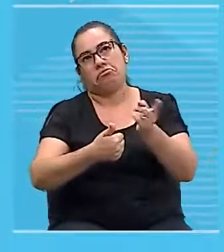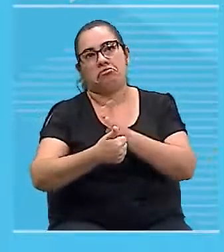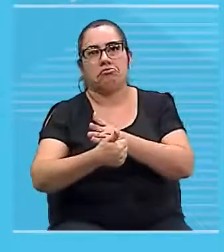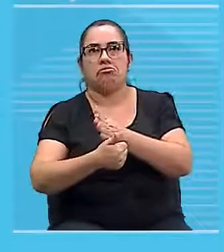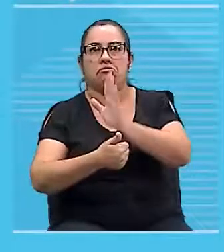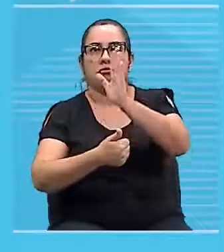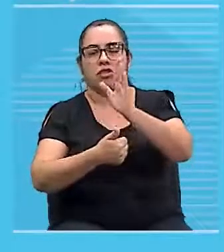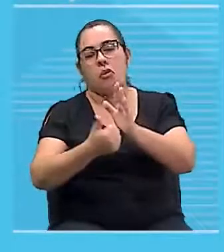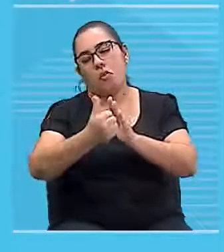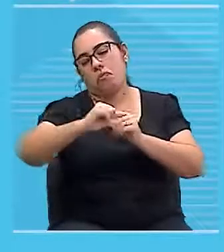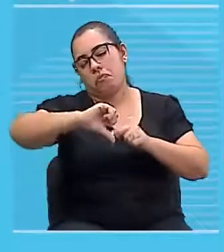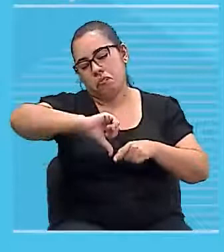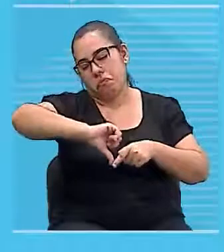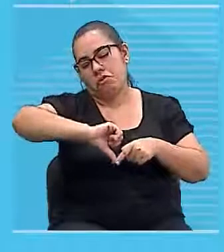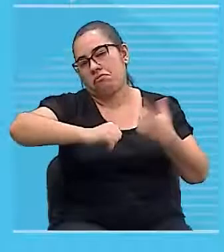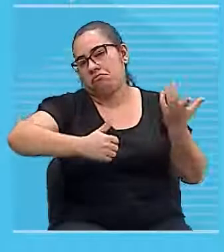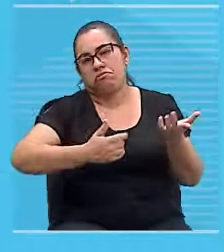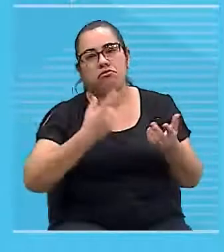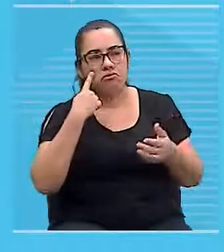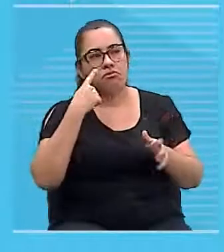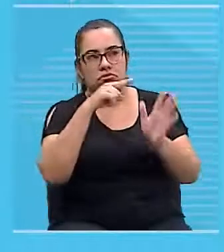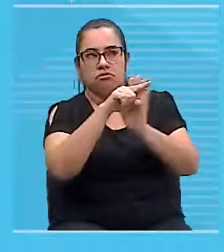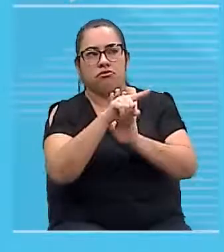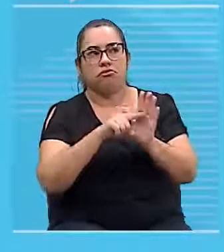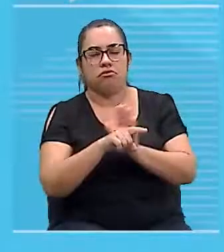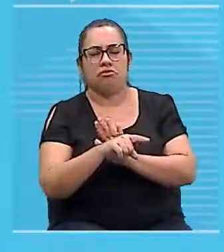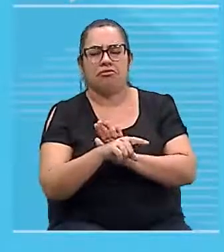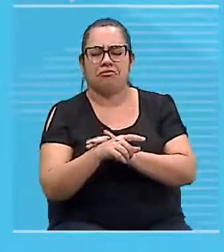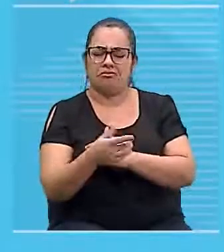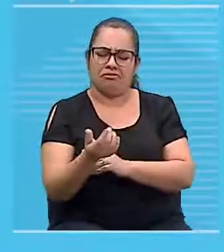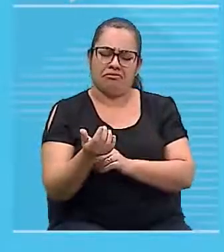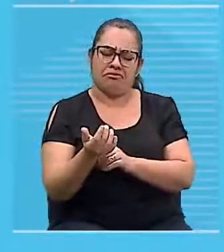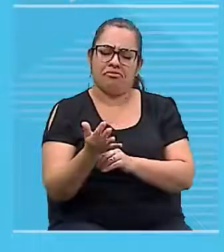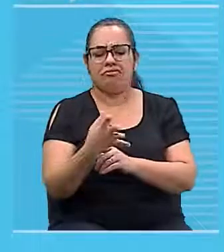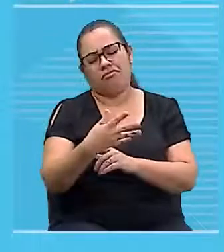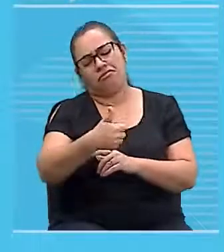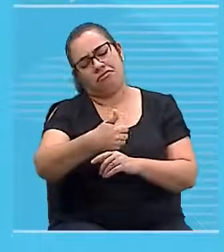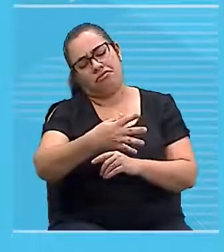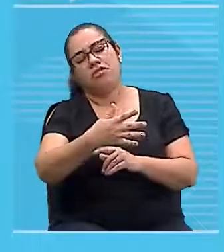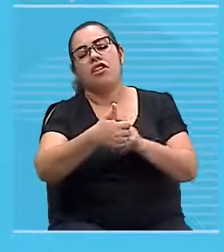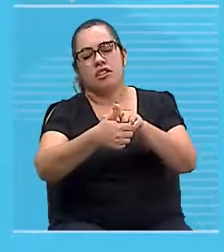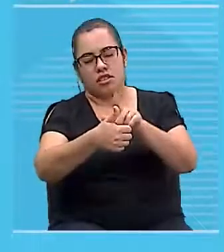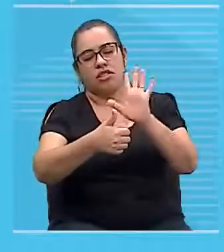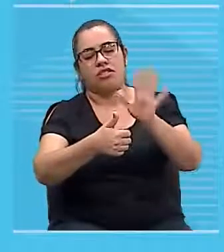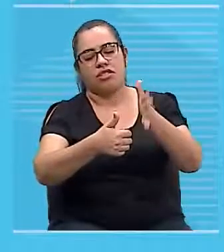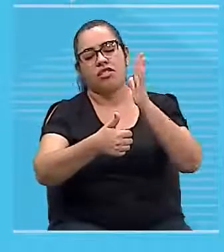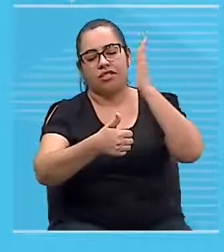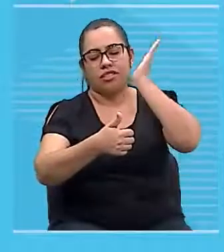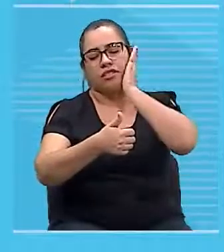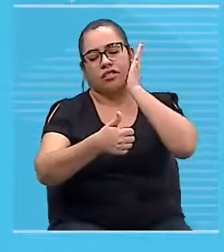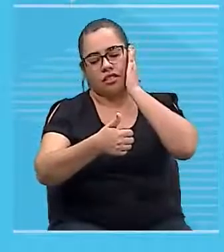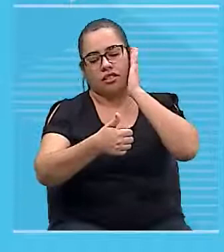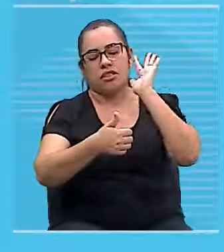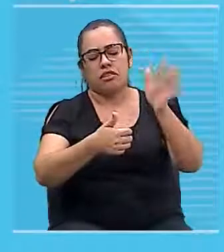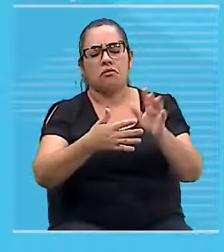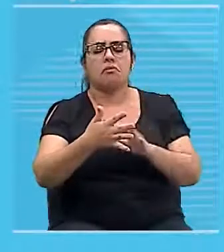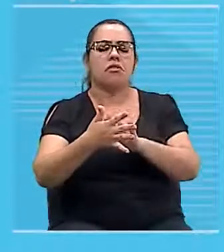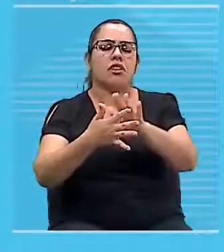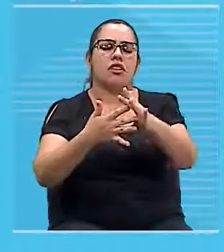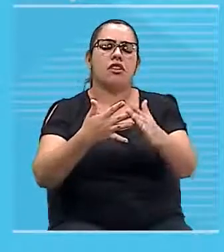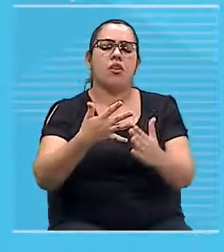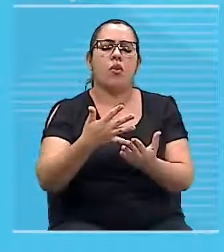Professor, e os outros dedos da minha mão direita? Eu vou utilizar com certeza.